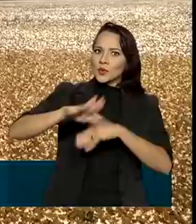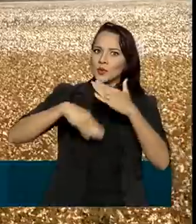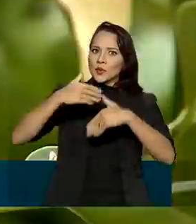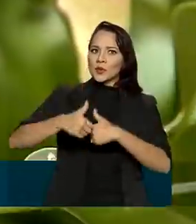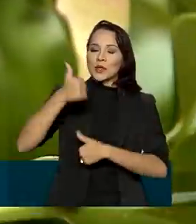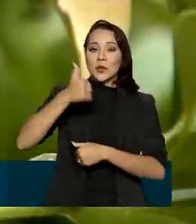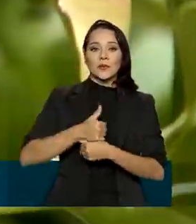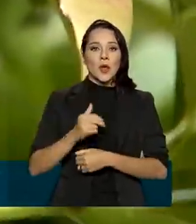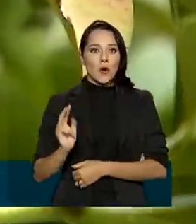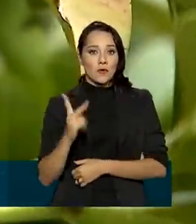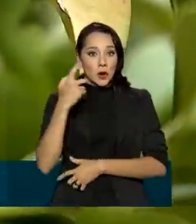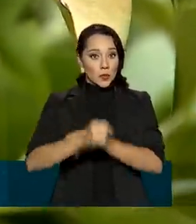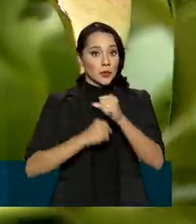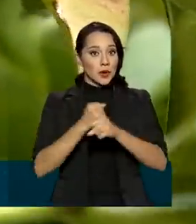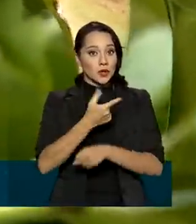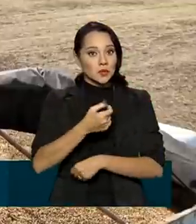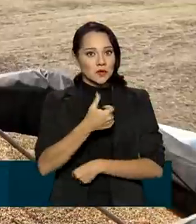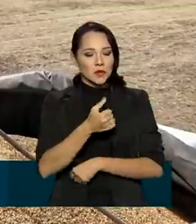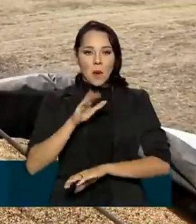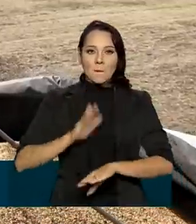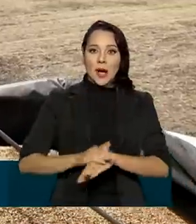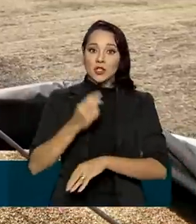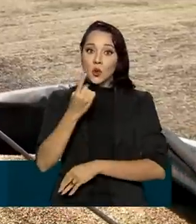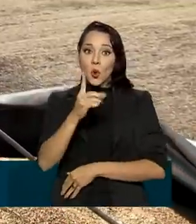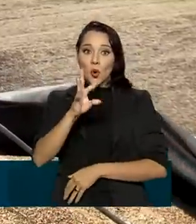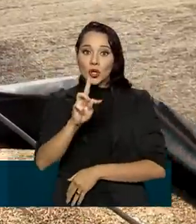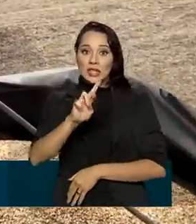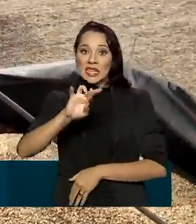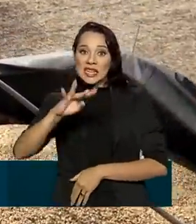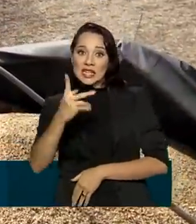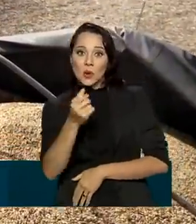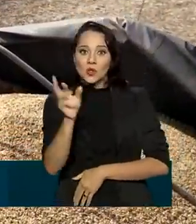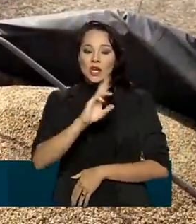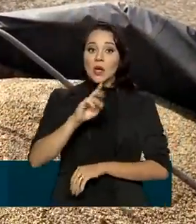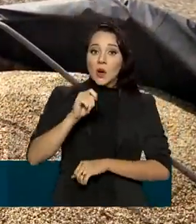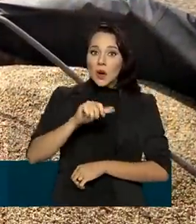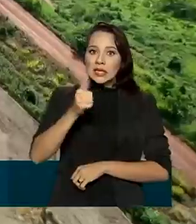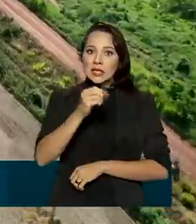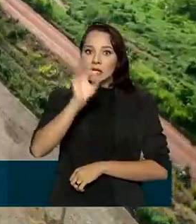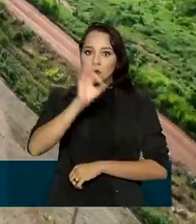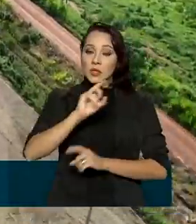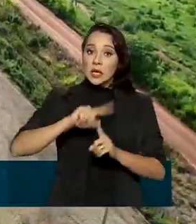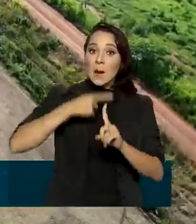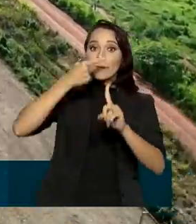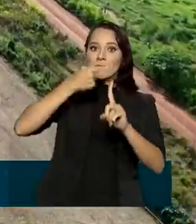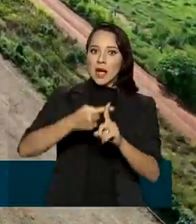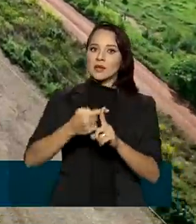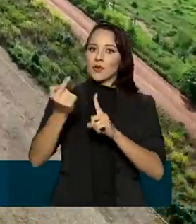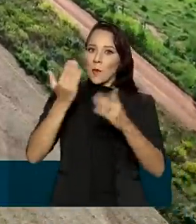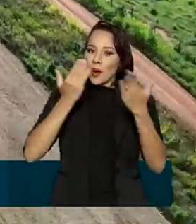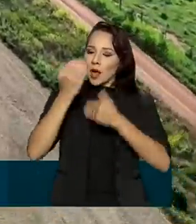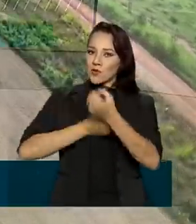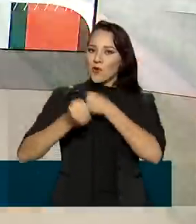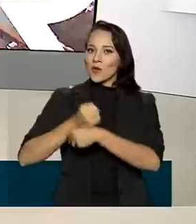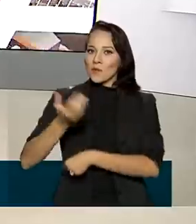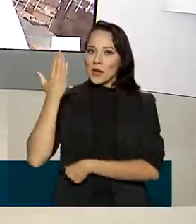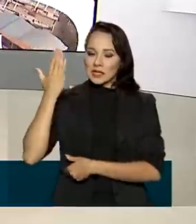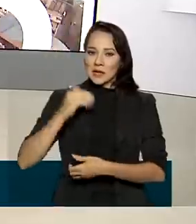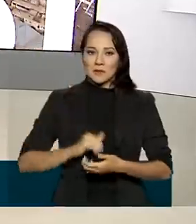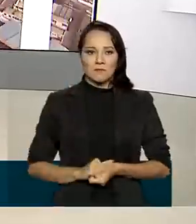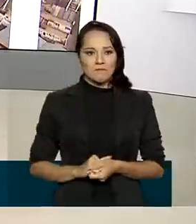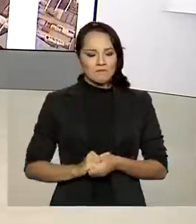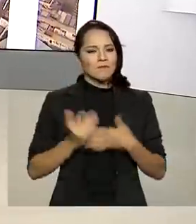O valor estimado para 2021 é de mais de um trilhão de reais, quase 10% maior se comparado ao ano passado.